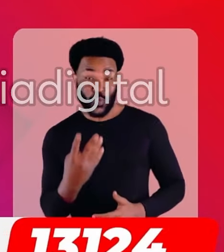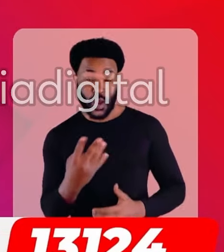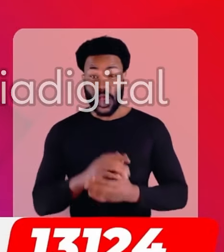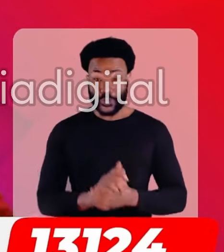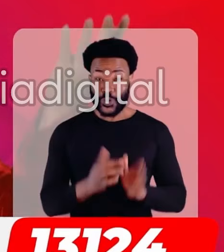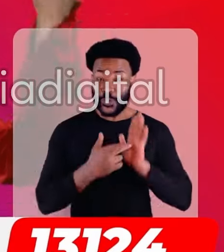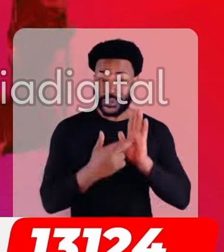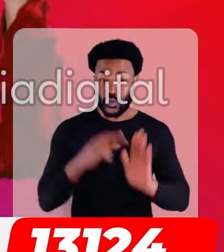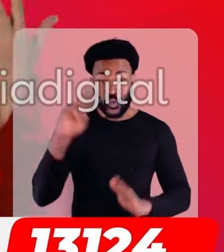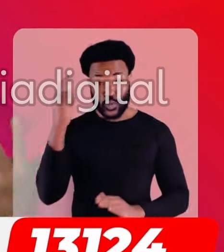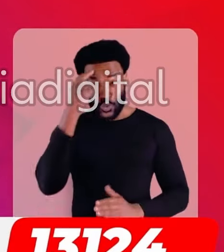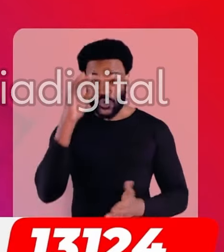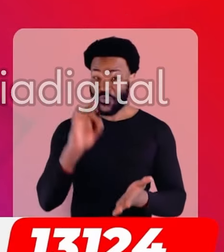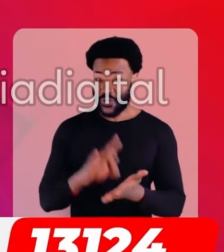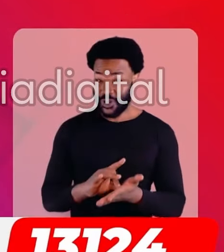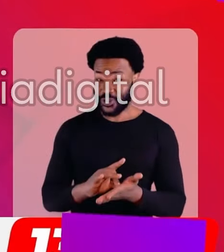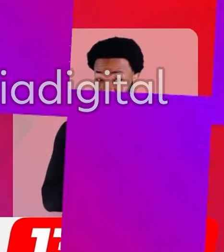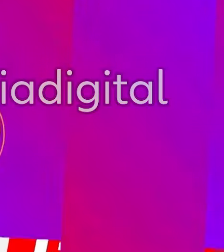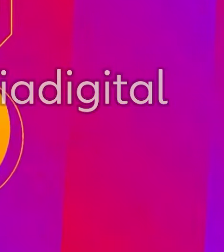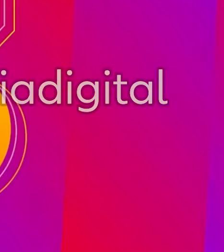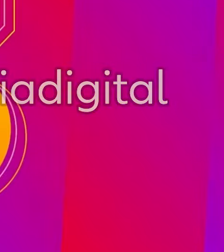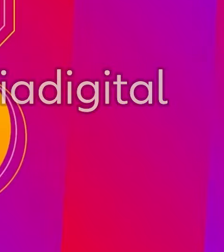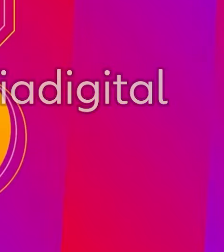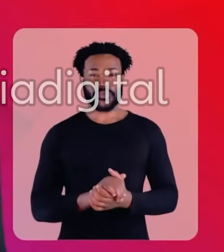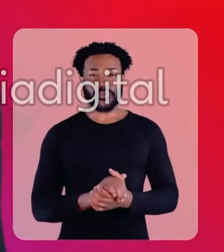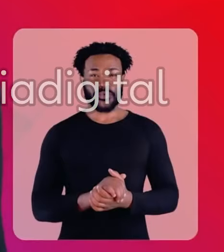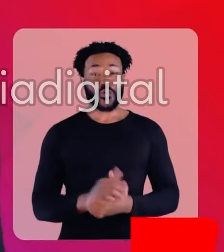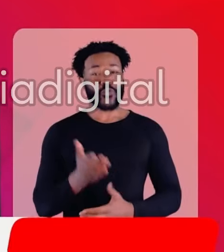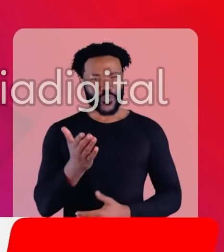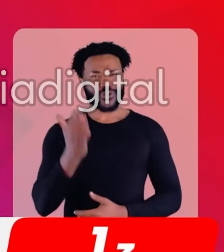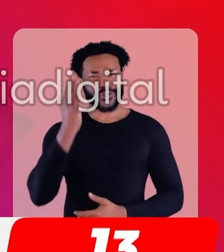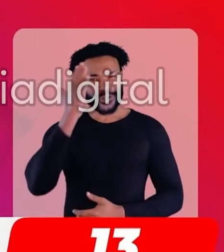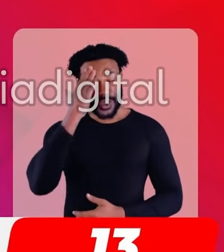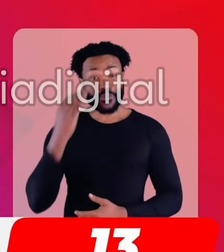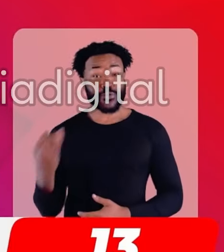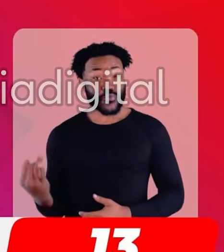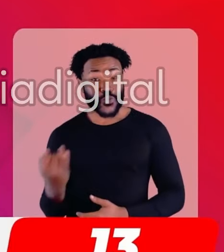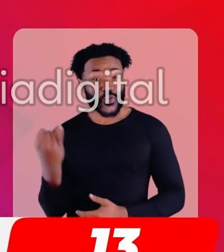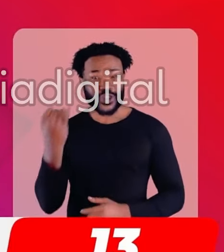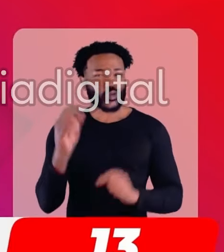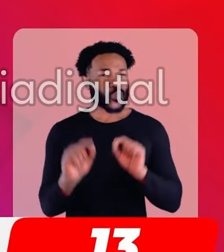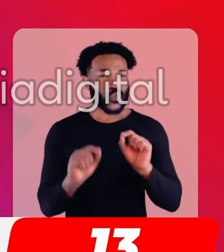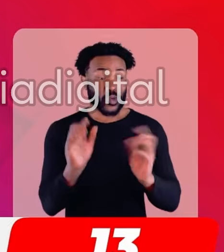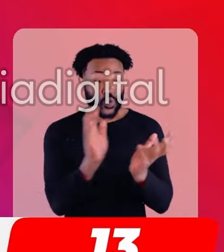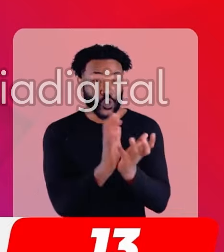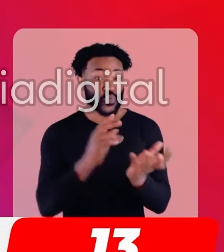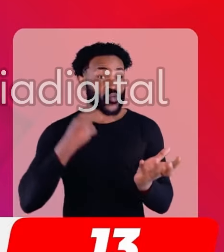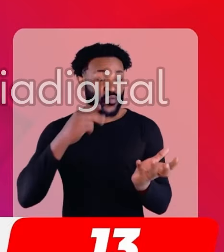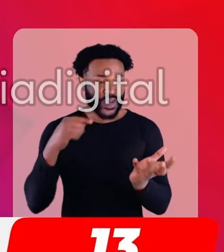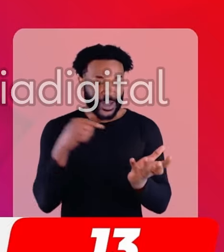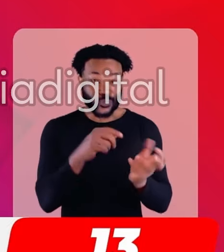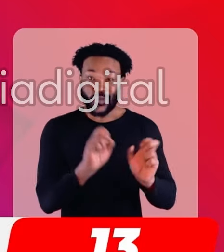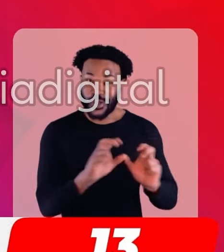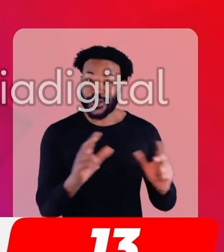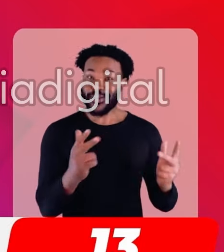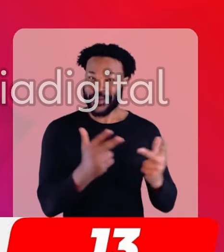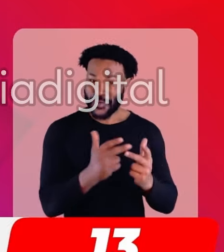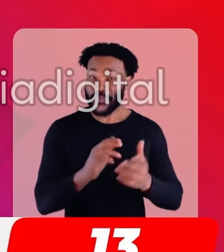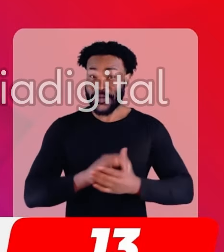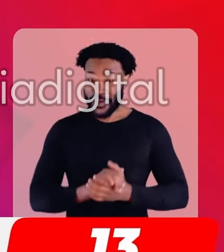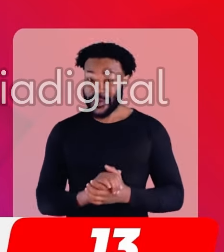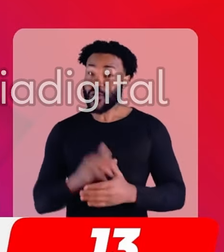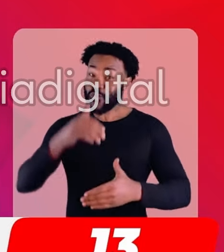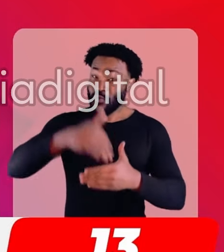A voz da cultura de verdade. 13! Você sabe como é importante ter uma bancada forte na Câmara